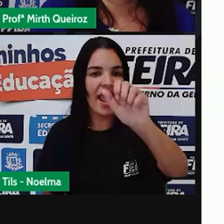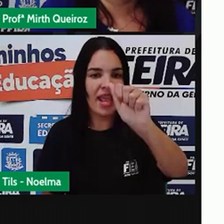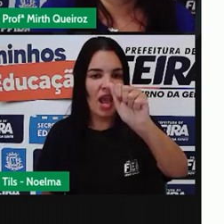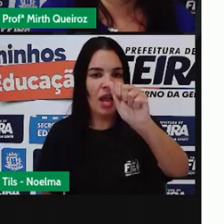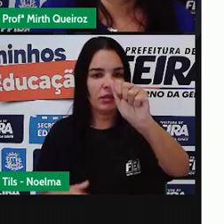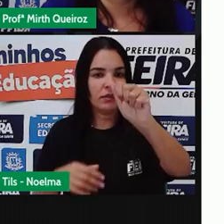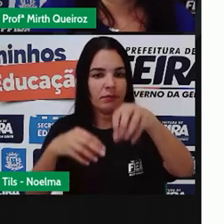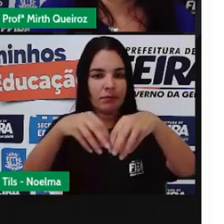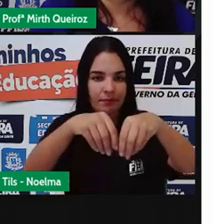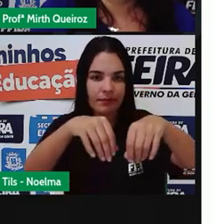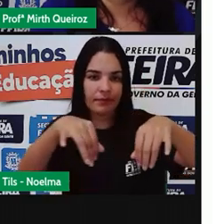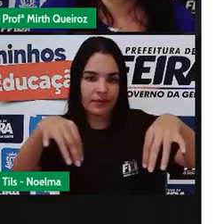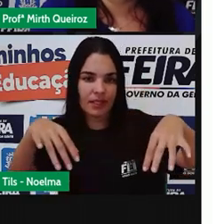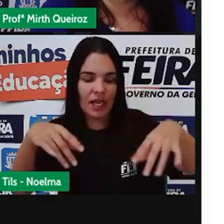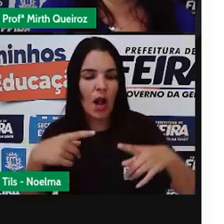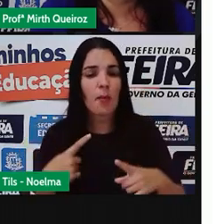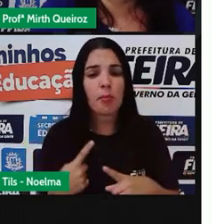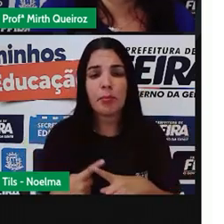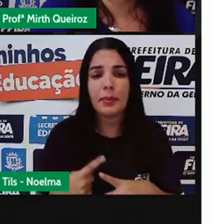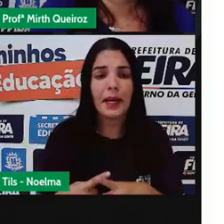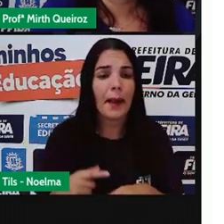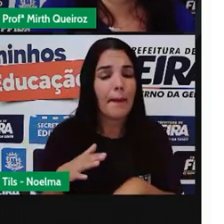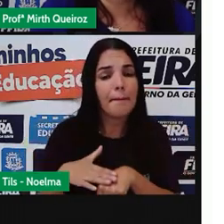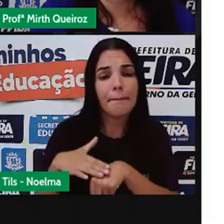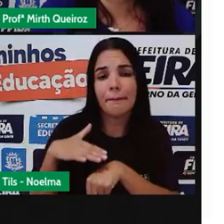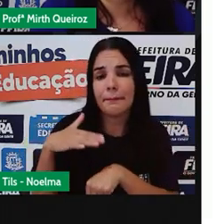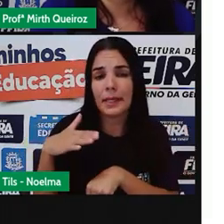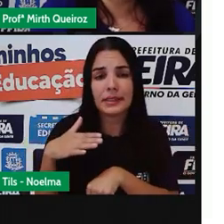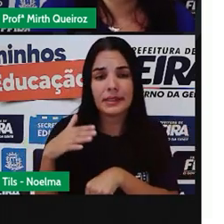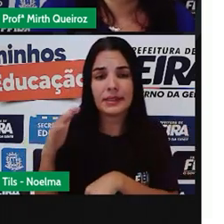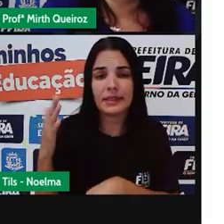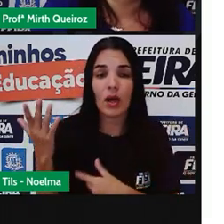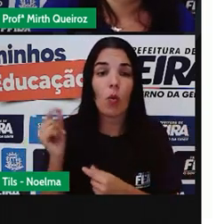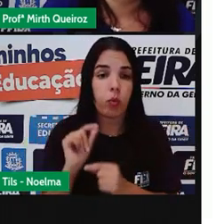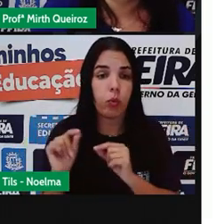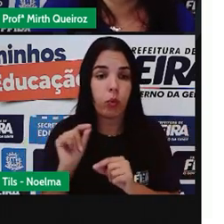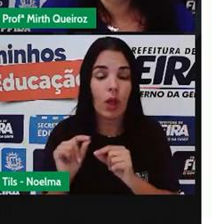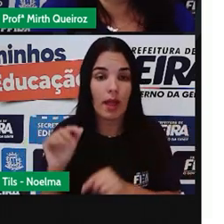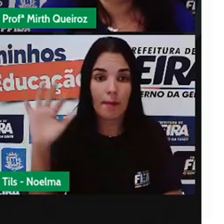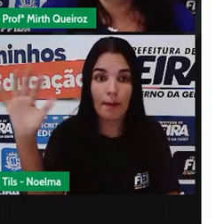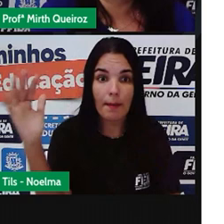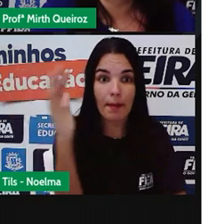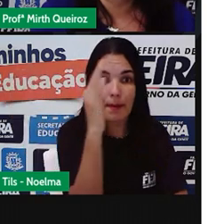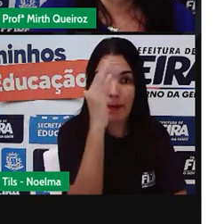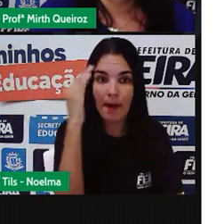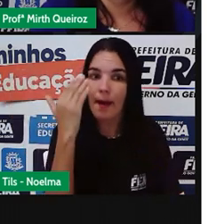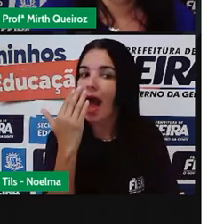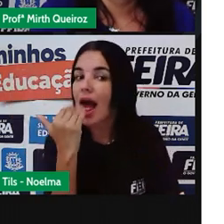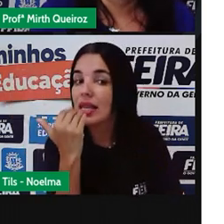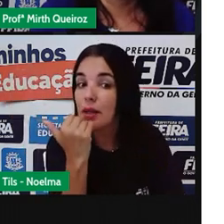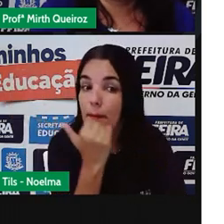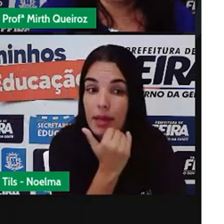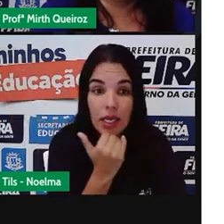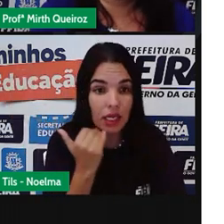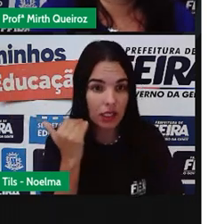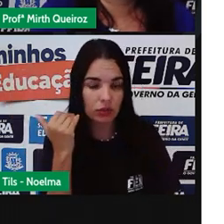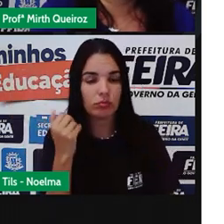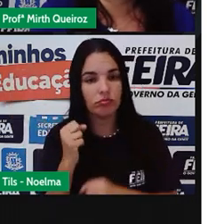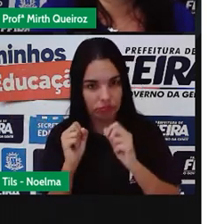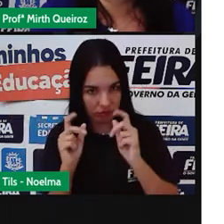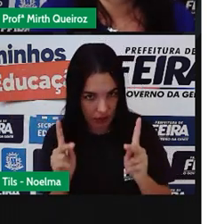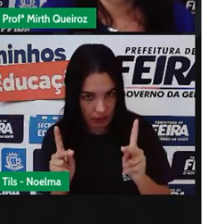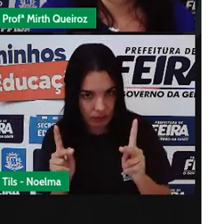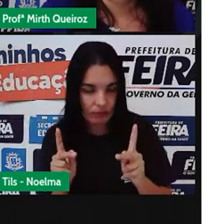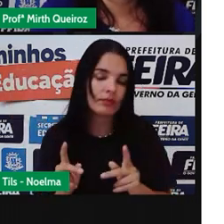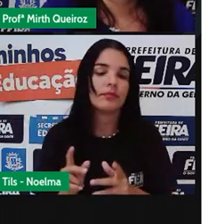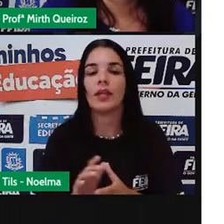argiloso. Mas o mais profícito pra plantação seria o mífero mesmo. Só que não foi o que aconteceu aí com a rosa,